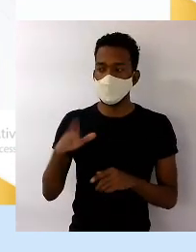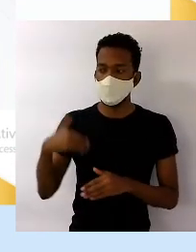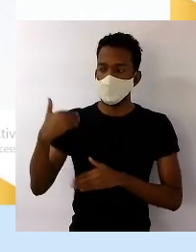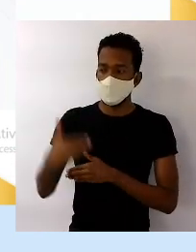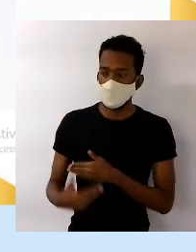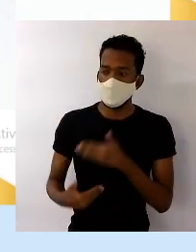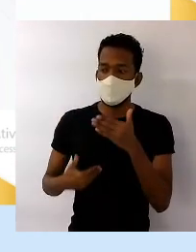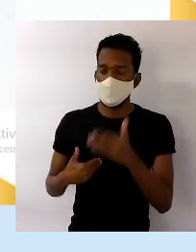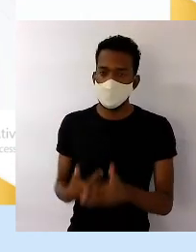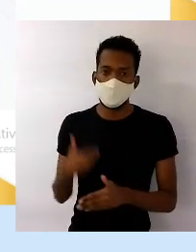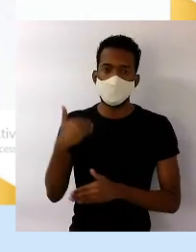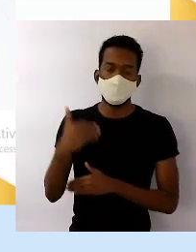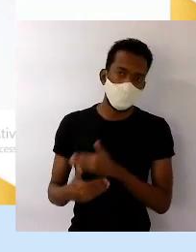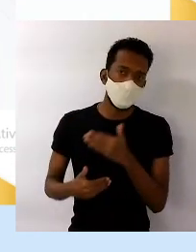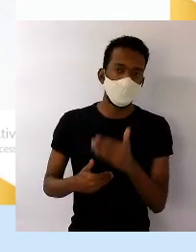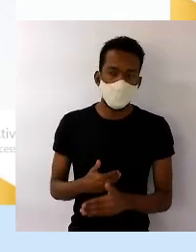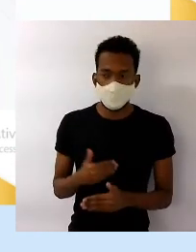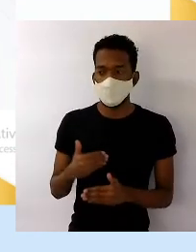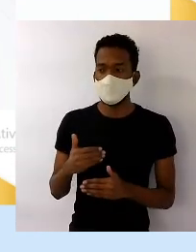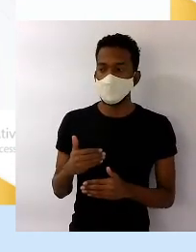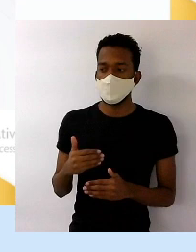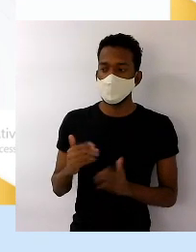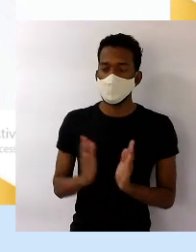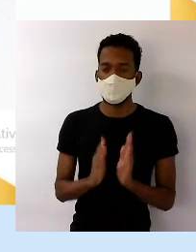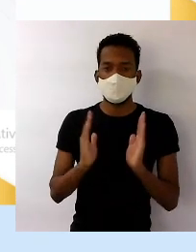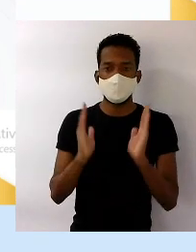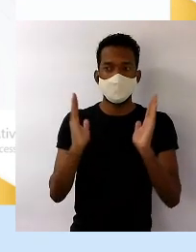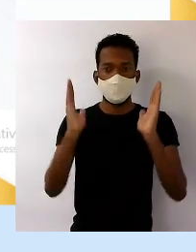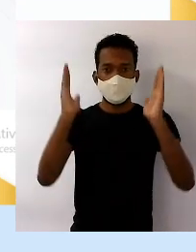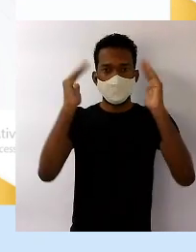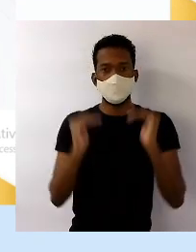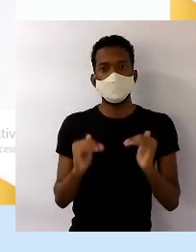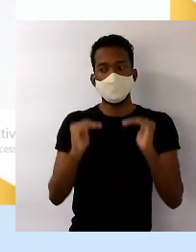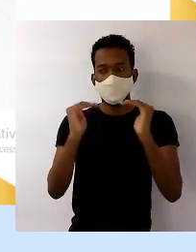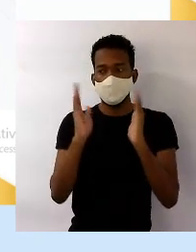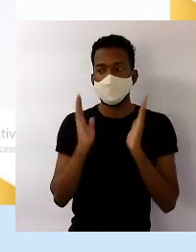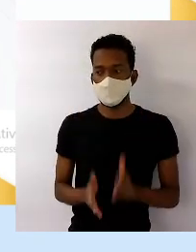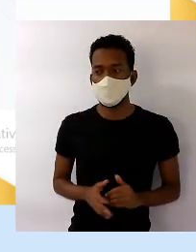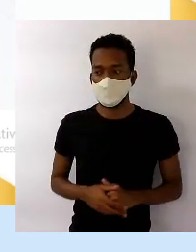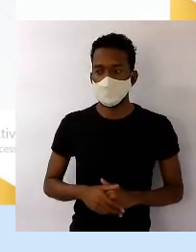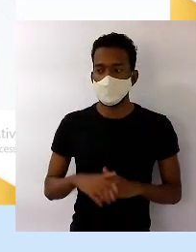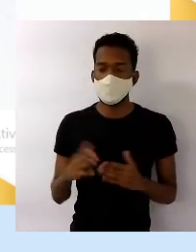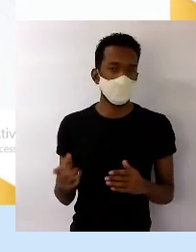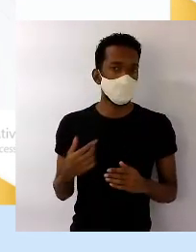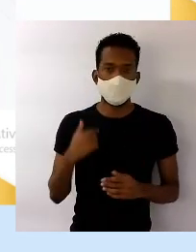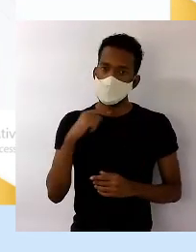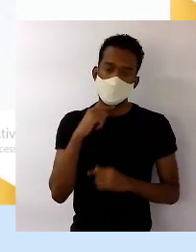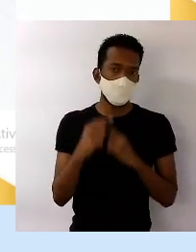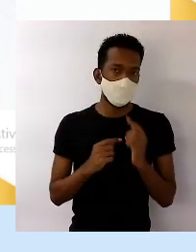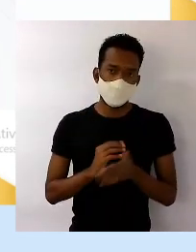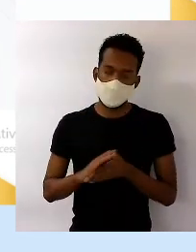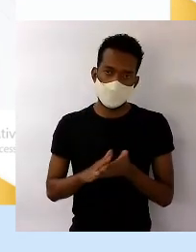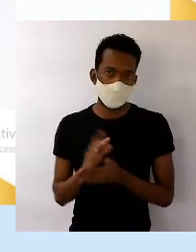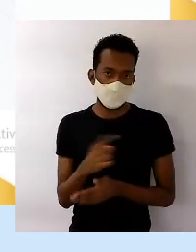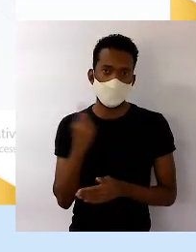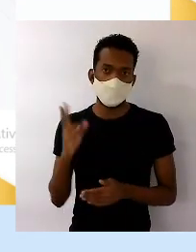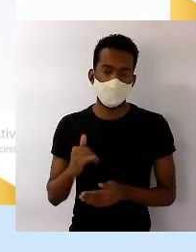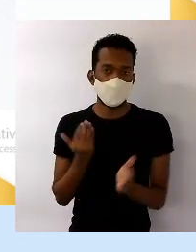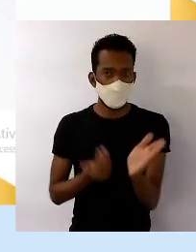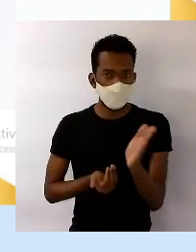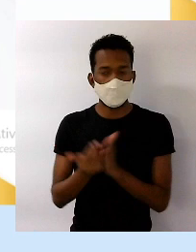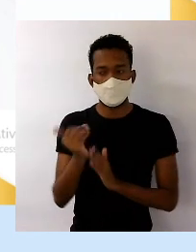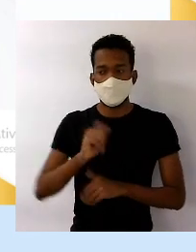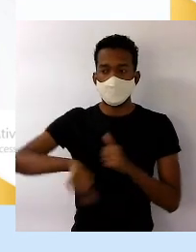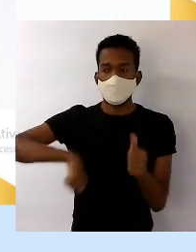para as faixas que são mais superiores. Eu não duvido nada que depois a gente vai começar a mudar